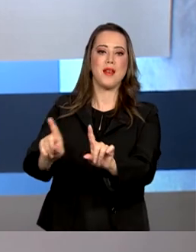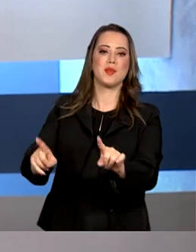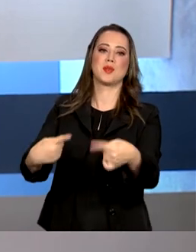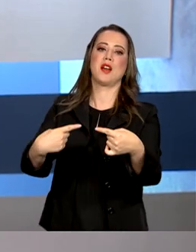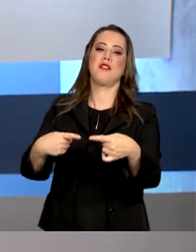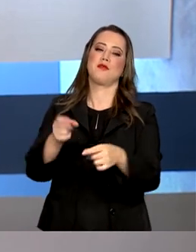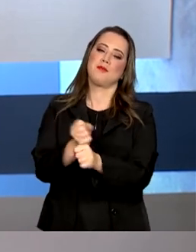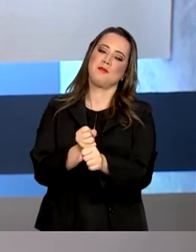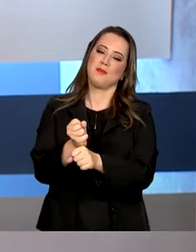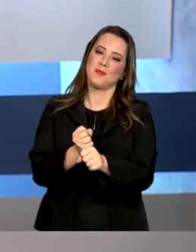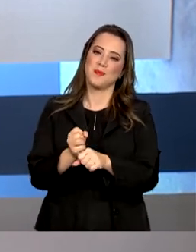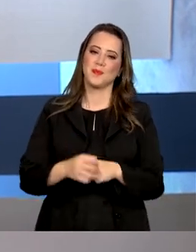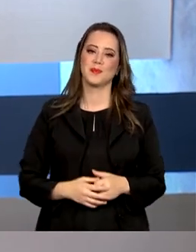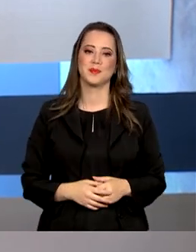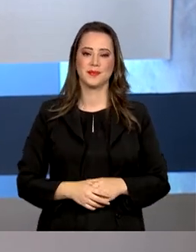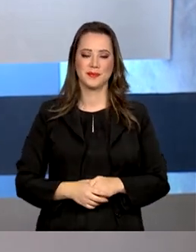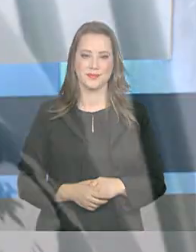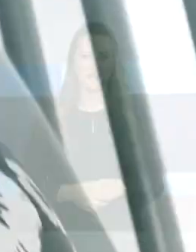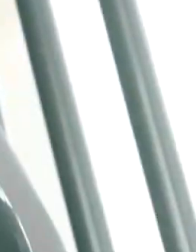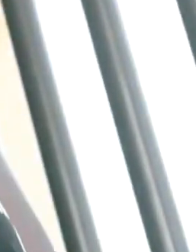desafio realizado este ano.